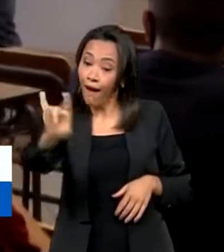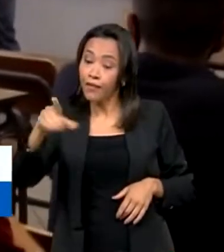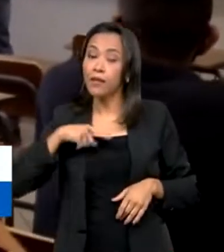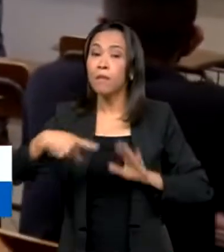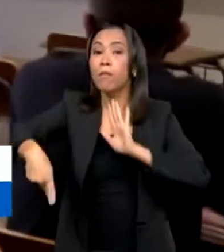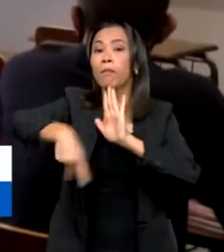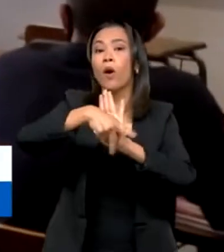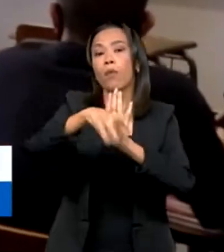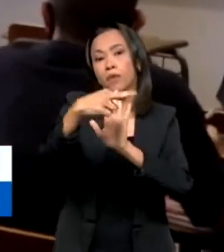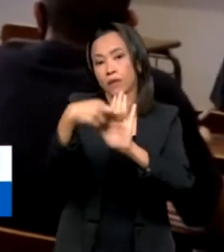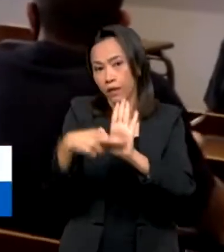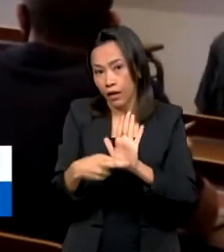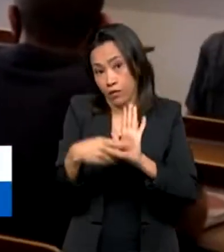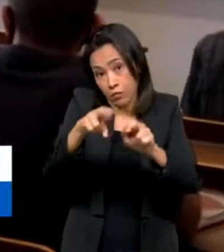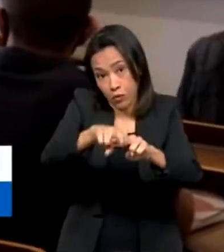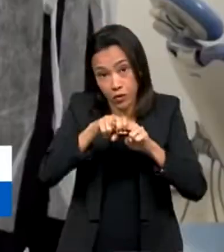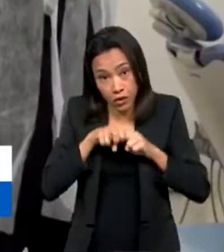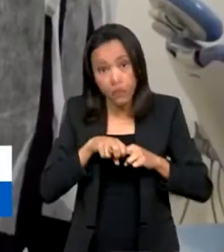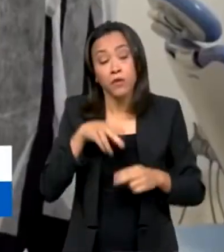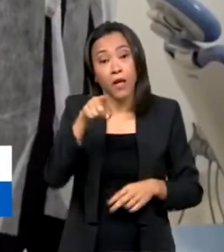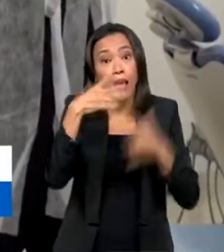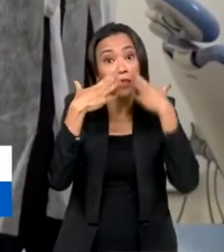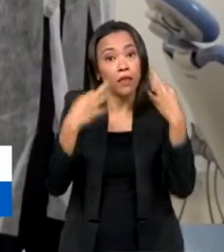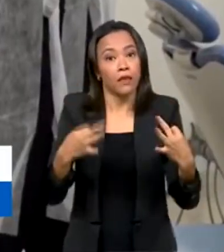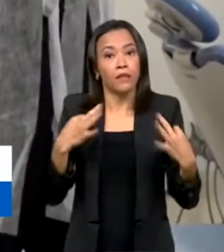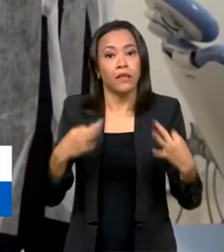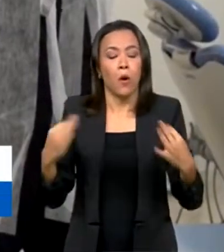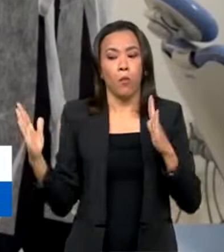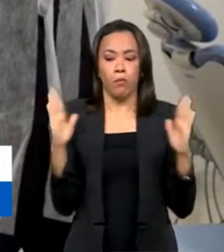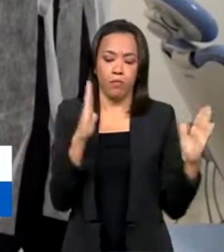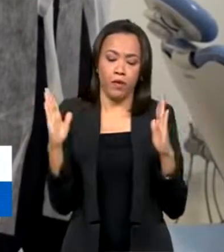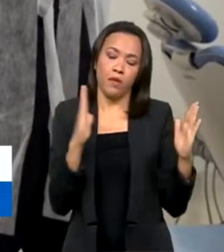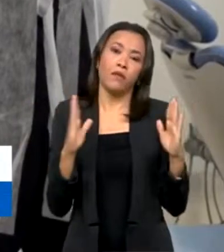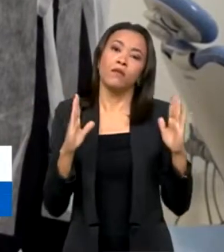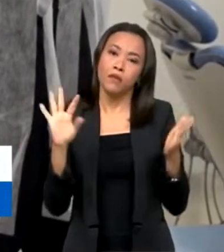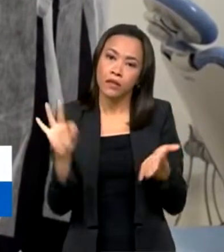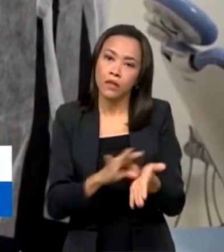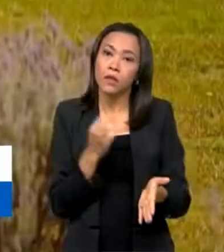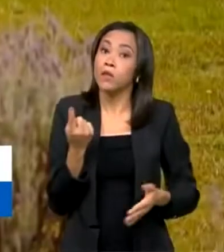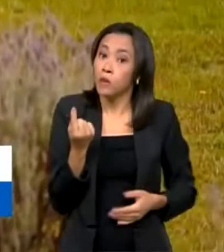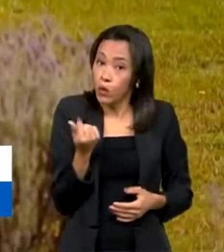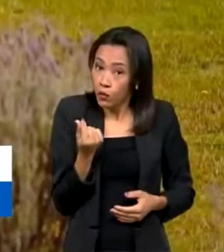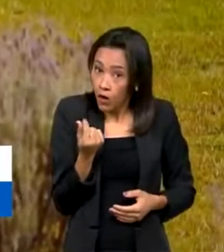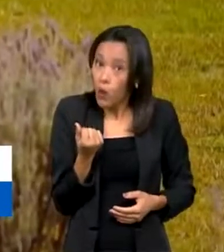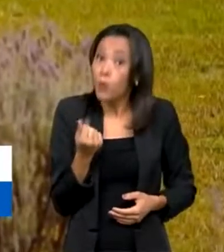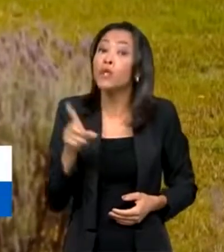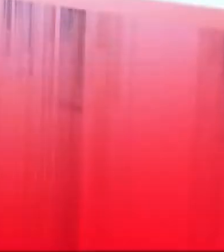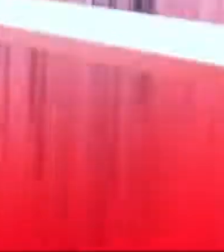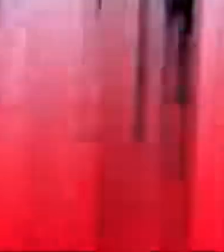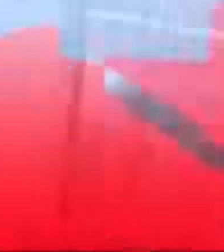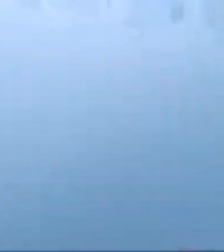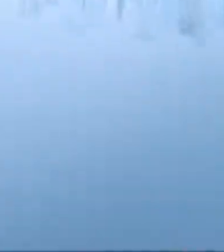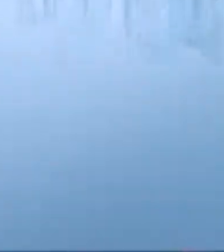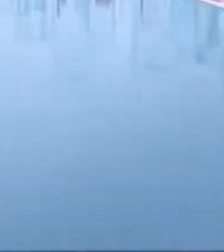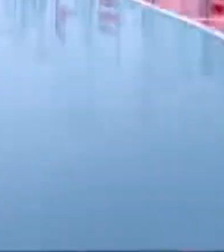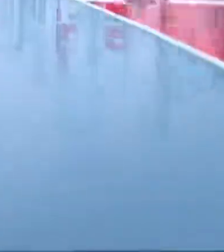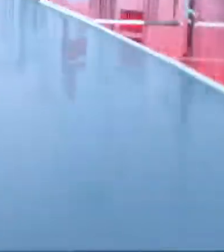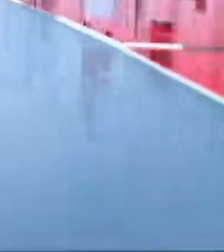próprio. Por isso, o candidato deve estar atento ao prazo e ao valor da inscrição e a data das provas.